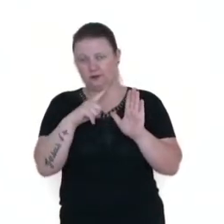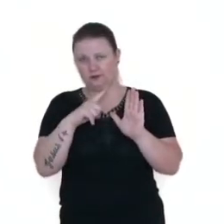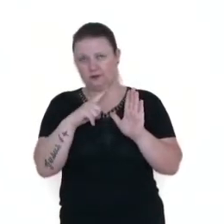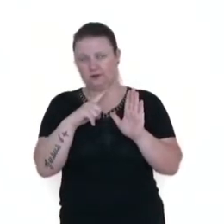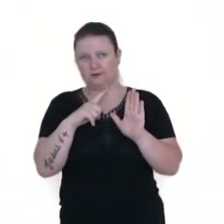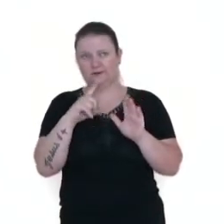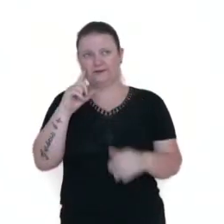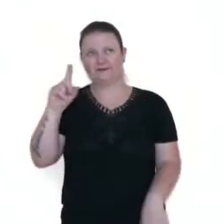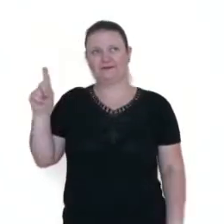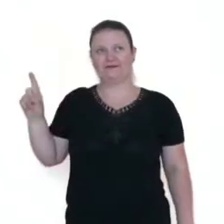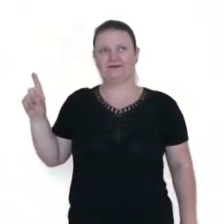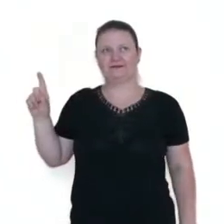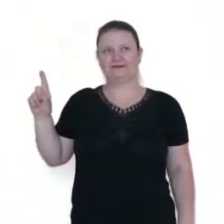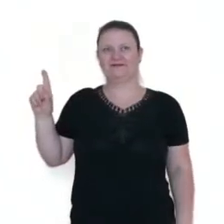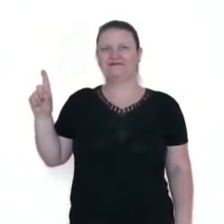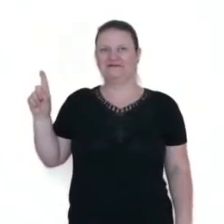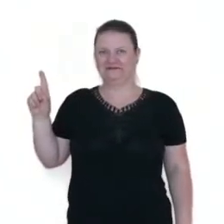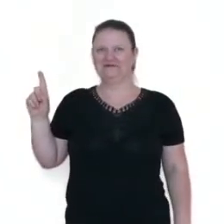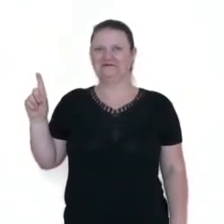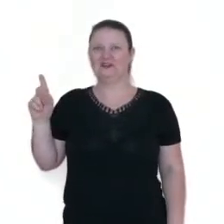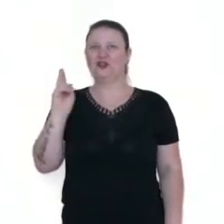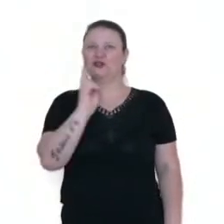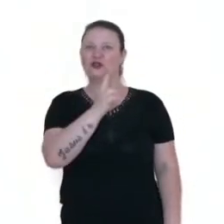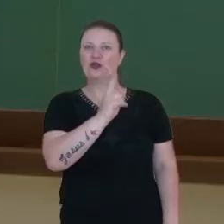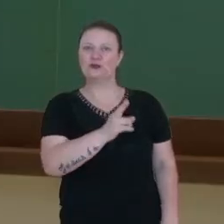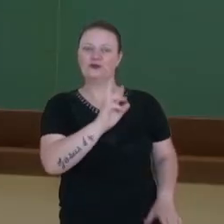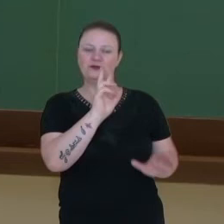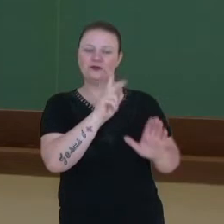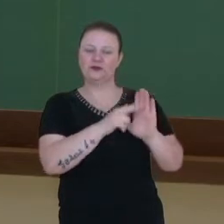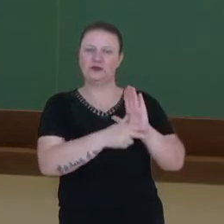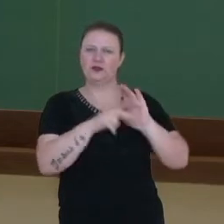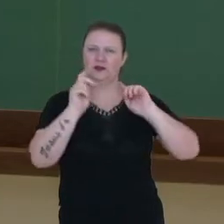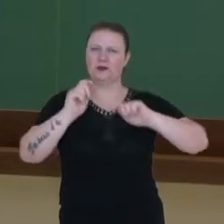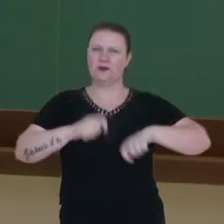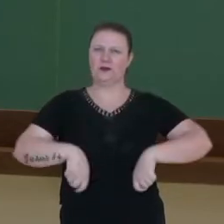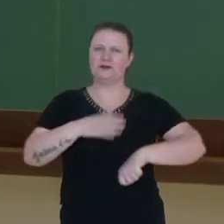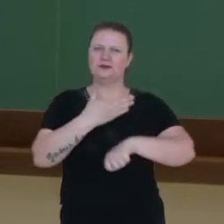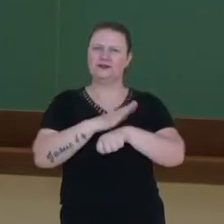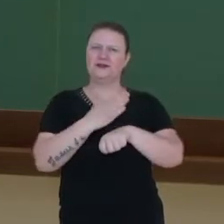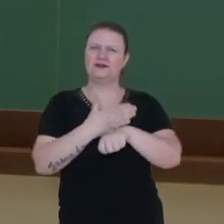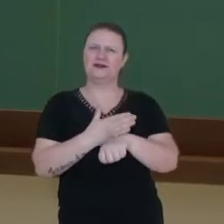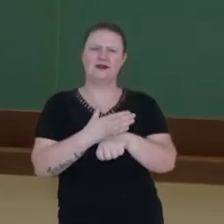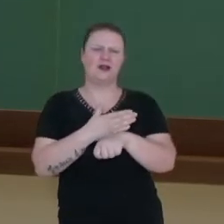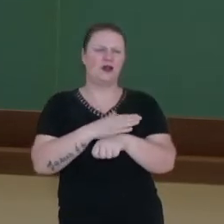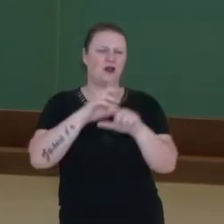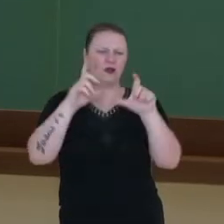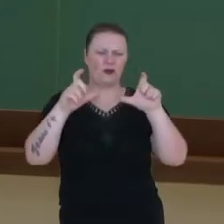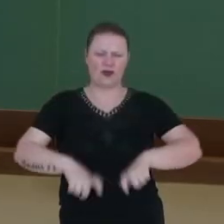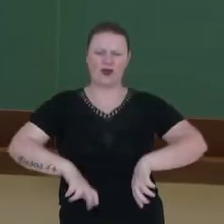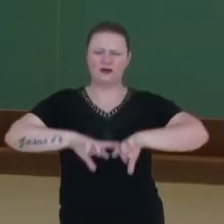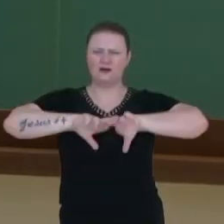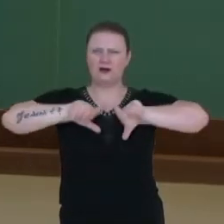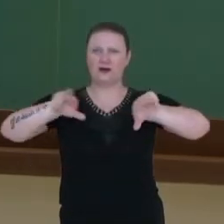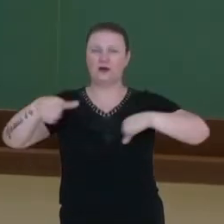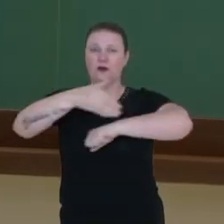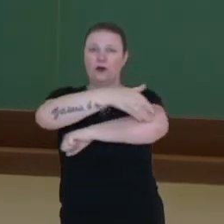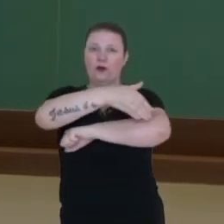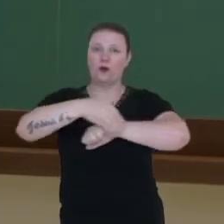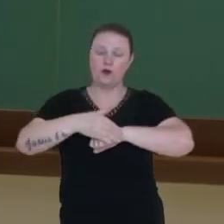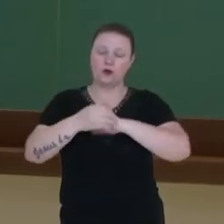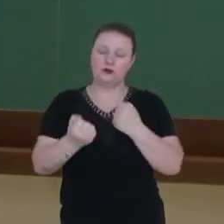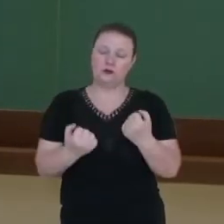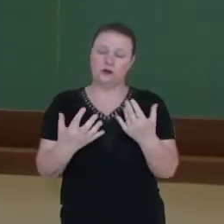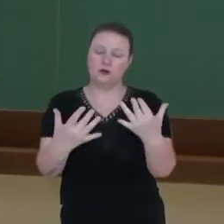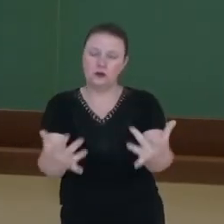Betis, Ombro, Taco ou Jogo do Taco. Ele pode ser praticado em diversos locais, ruas, campos